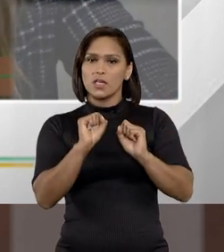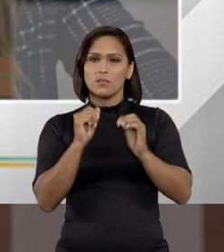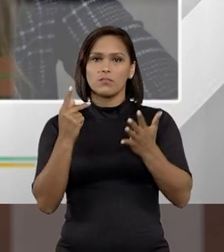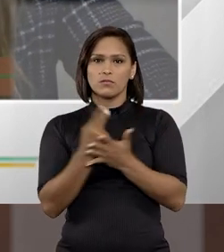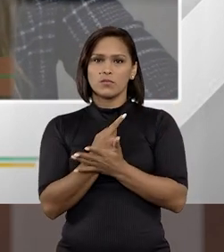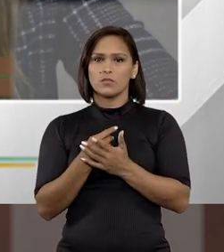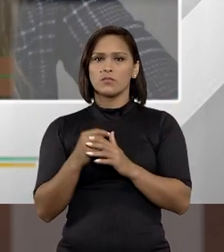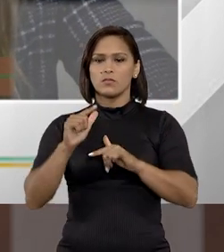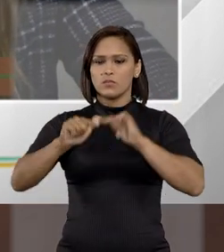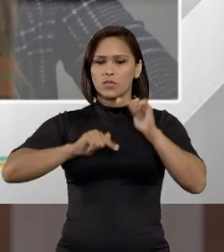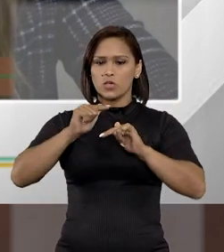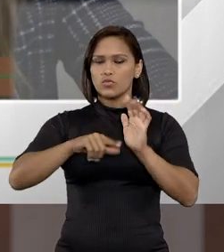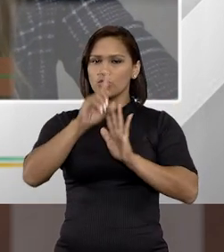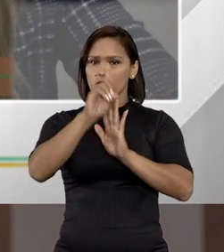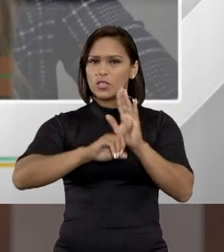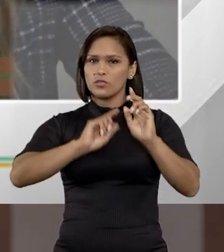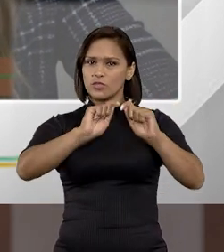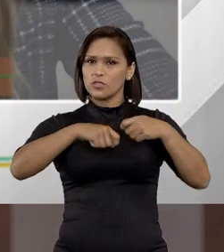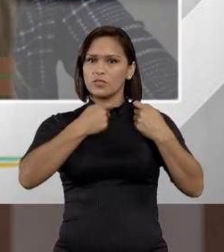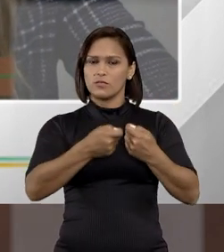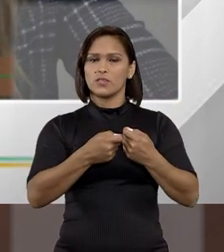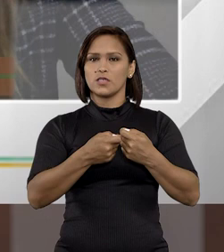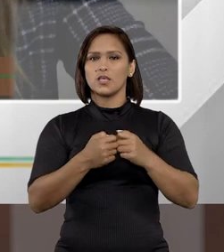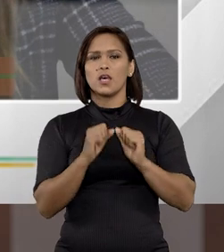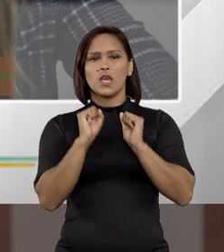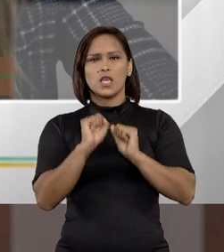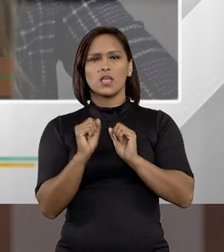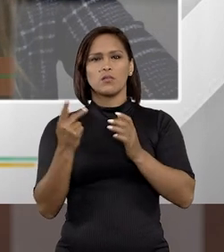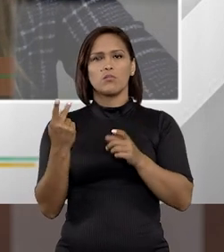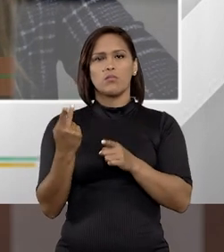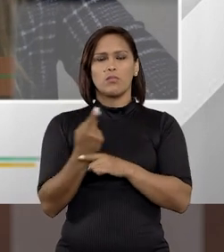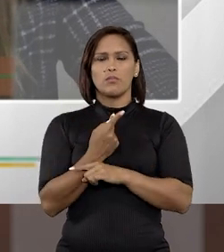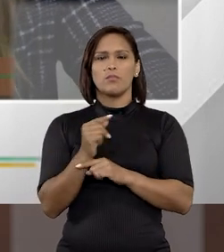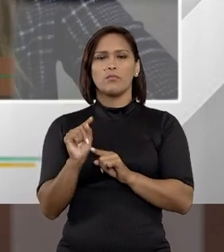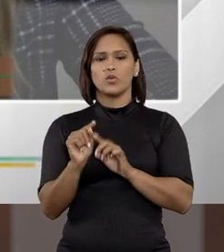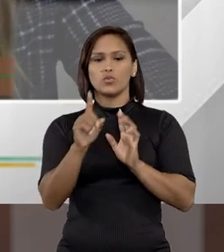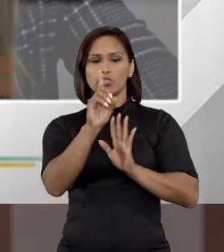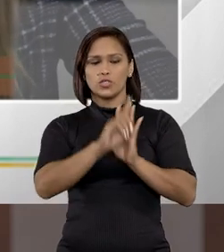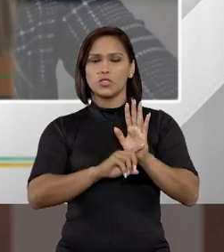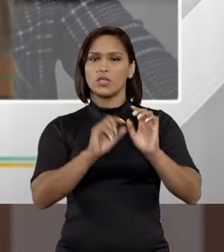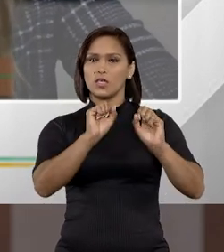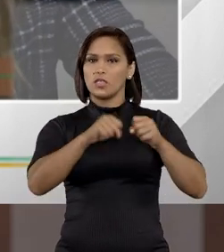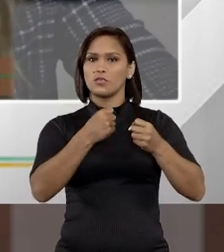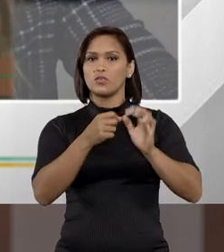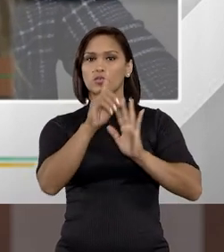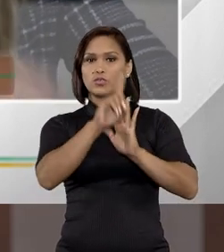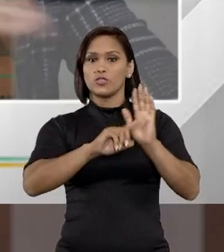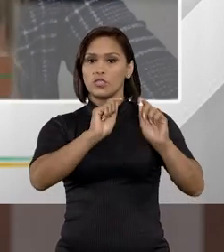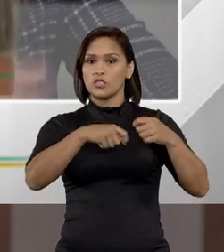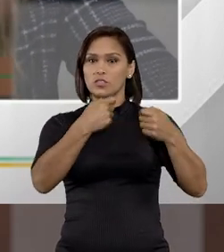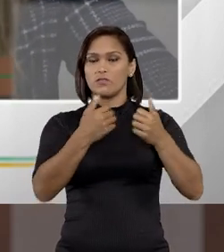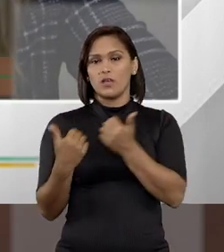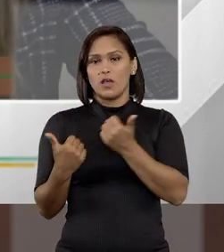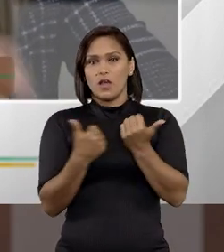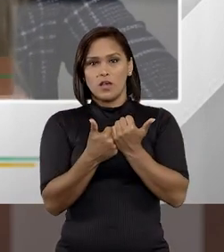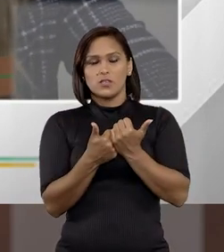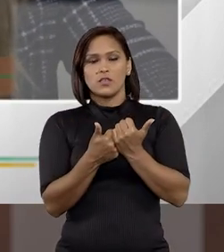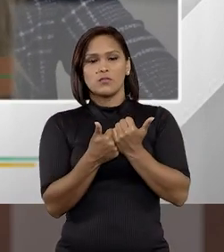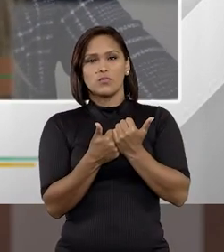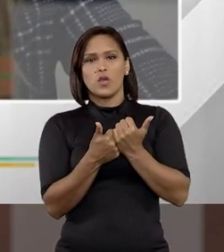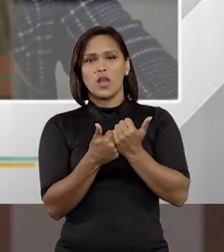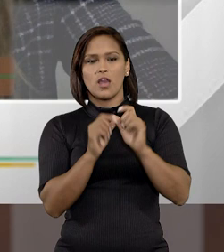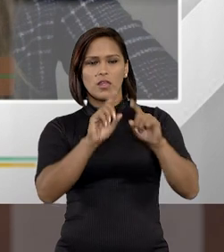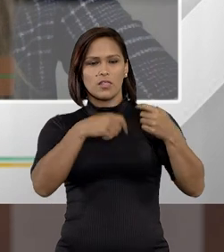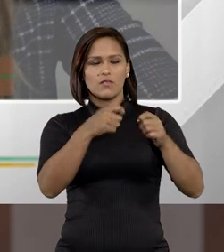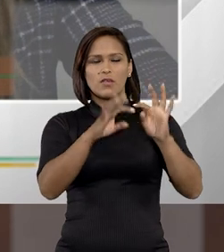para que ele exerça melhor o seu direito de defesa, seja o seu direito de defesa, claro, auxiliado, né, por